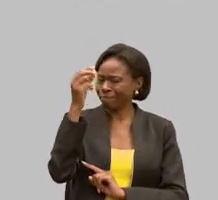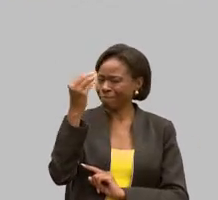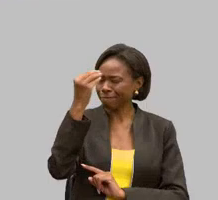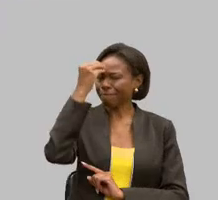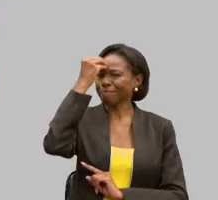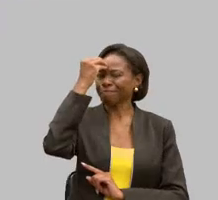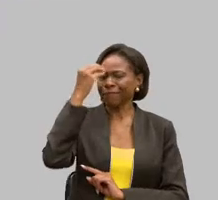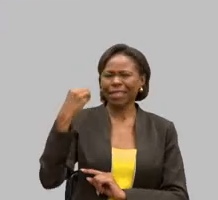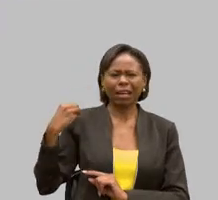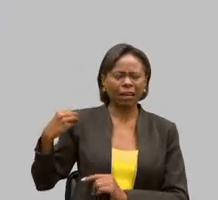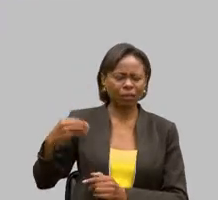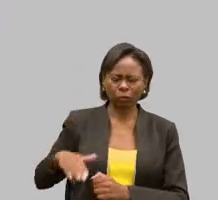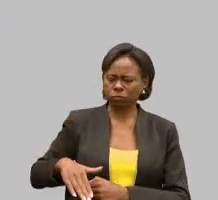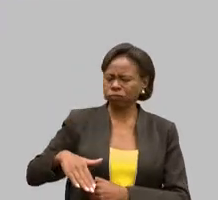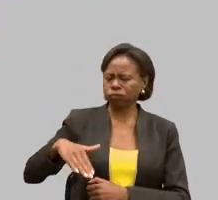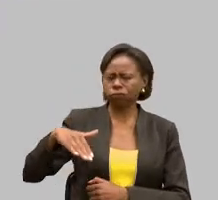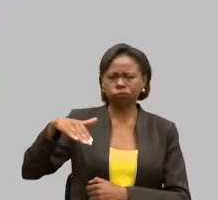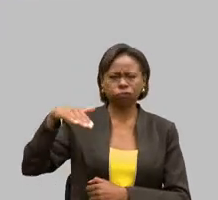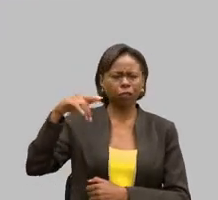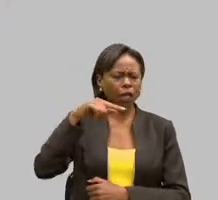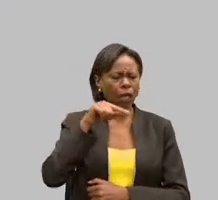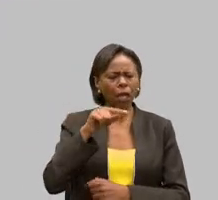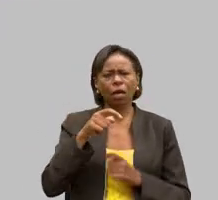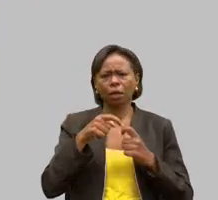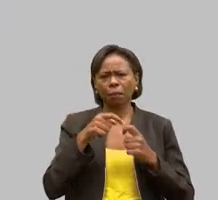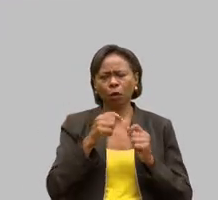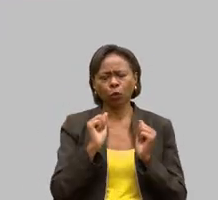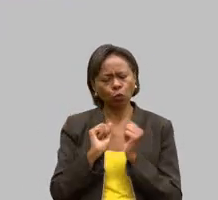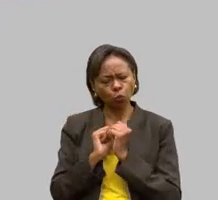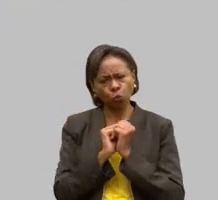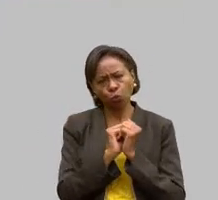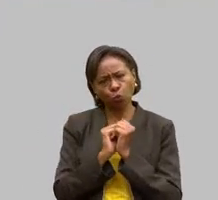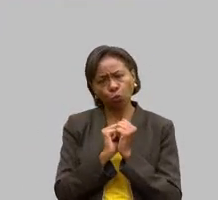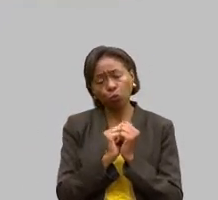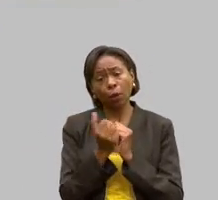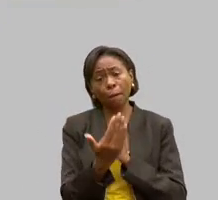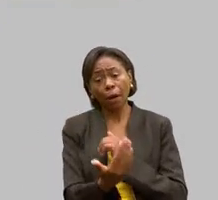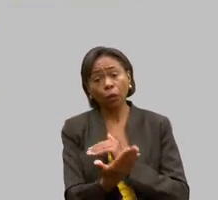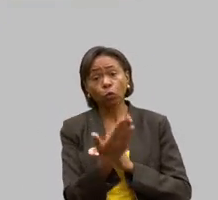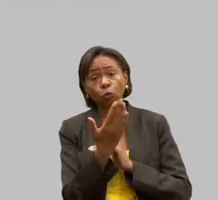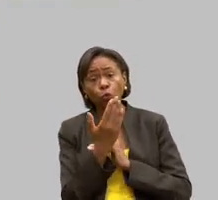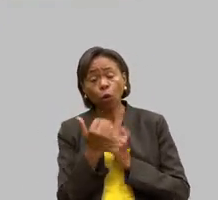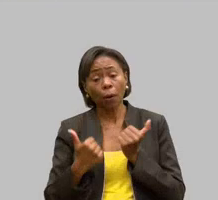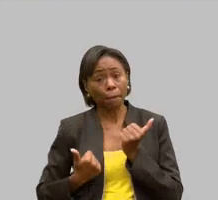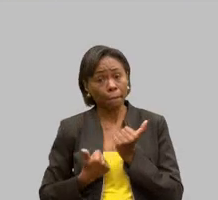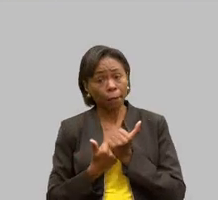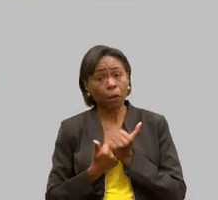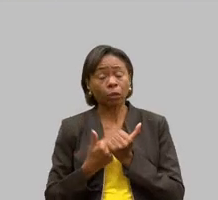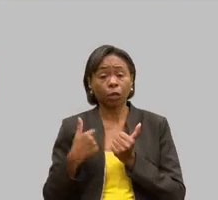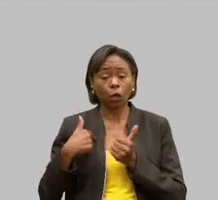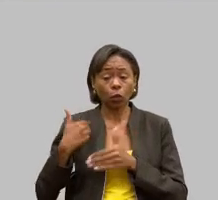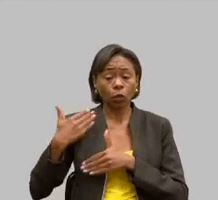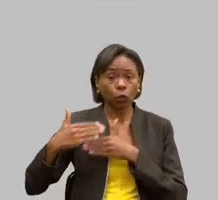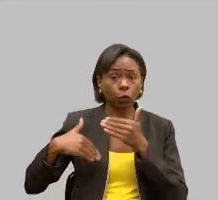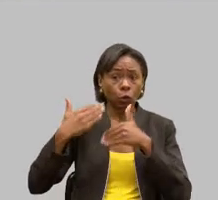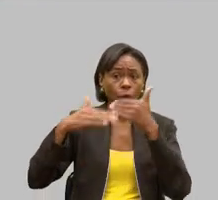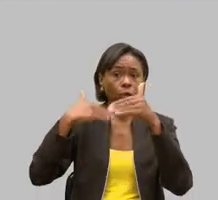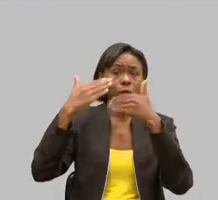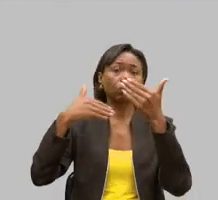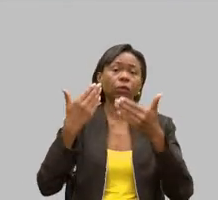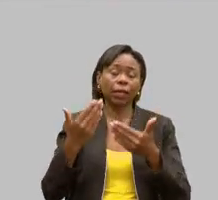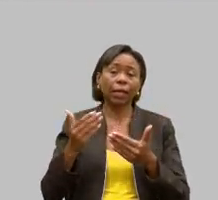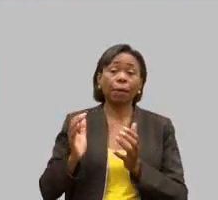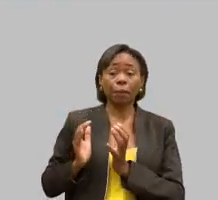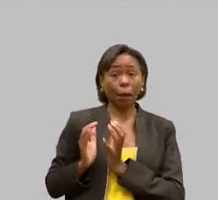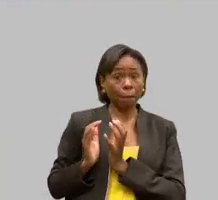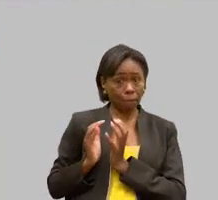deu todo o suporte para eu desenvolver junto com a federação, junto com a PAI. Minha PAI nasceu, tem 30